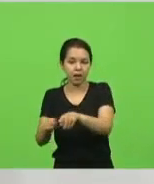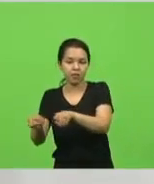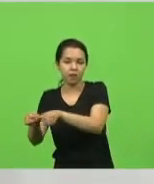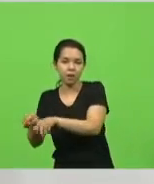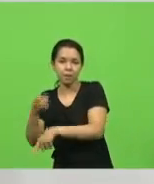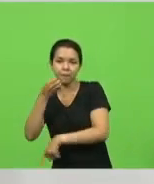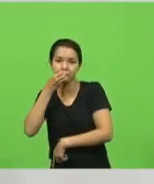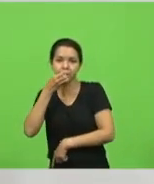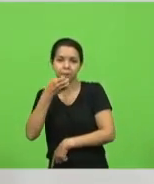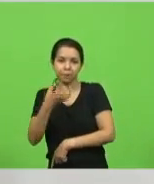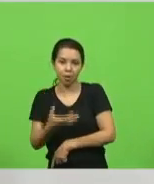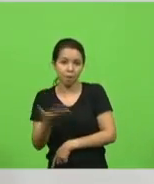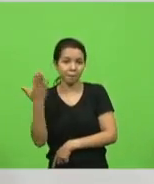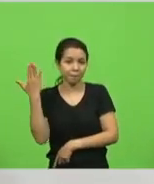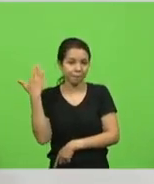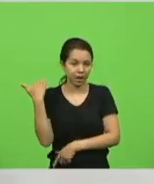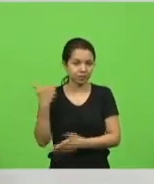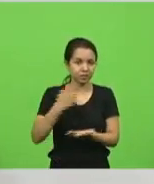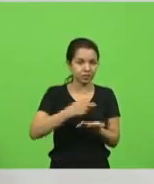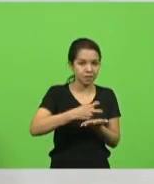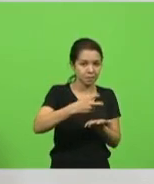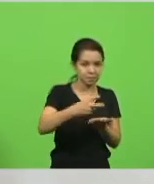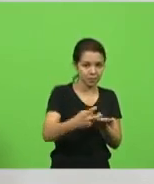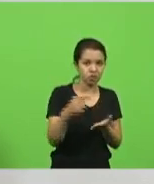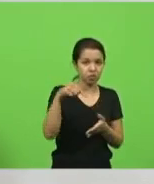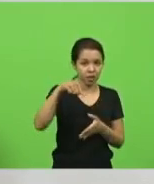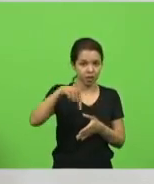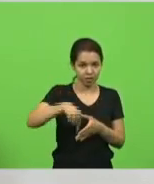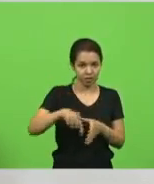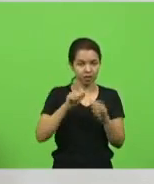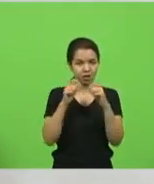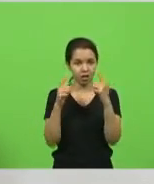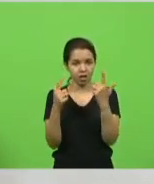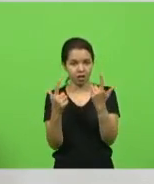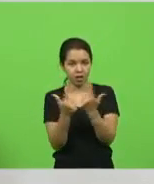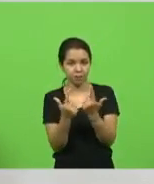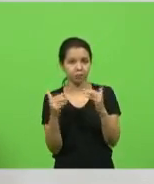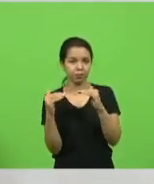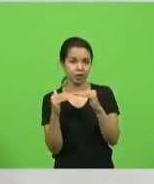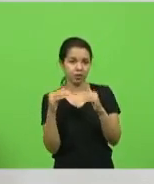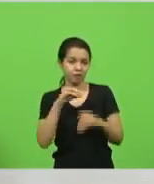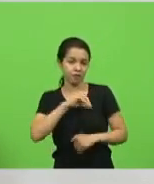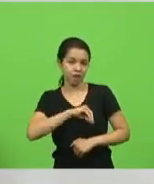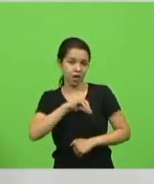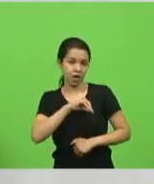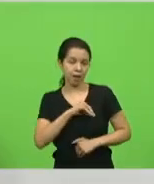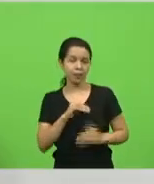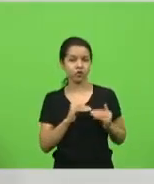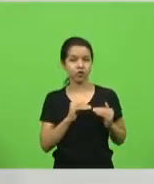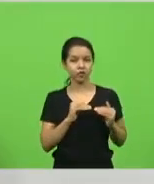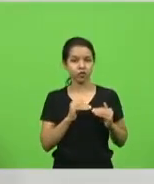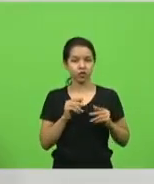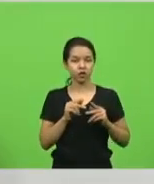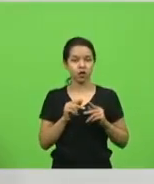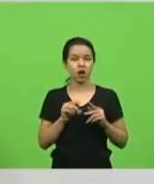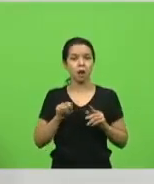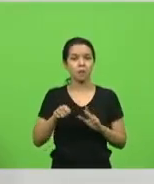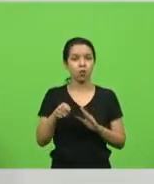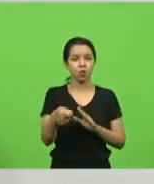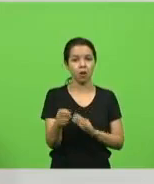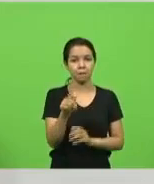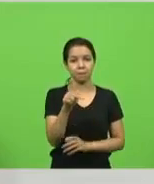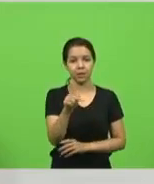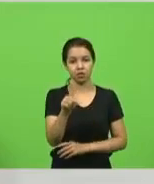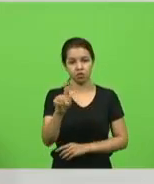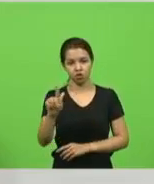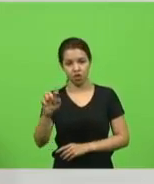Naquele caso do impeachment aqui dentro, aqui, sobre a equiparação da verba de equivalência aos procuradores da PGE. Se